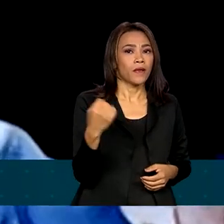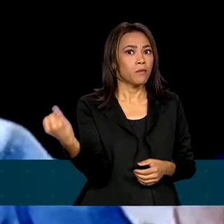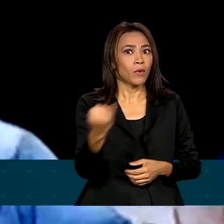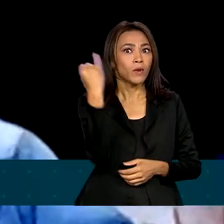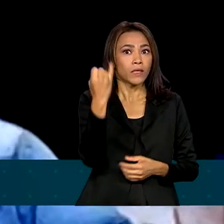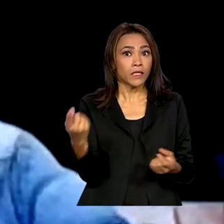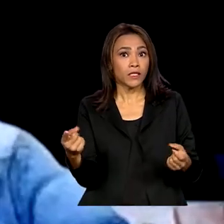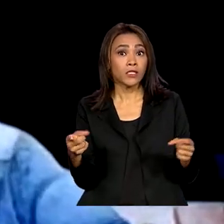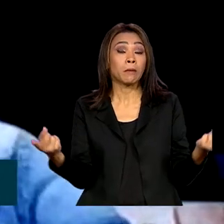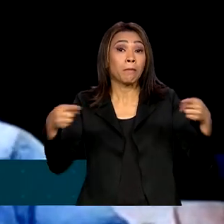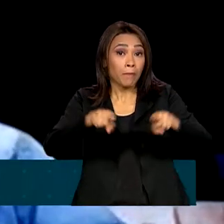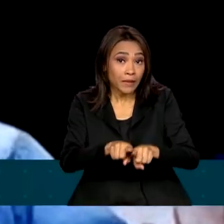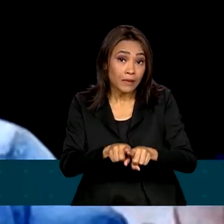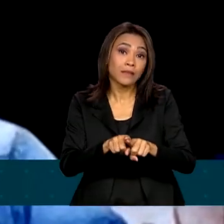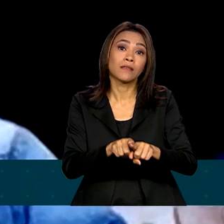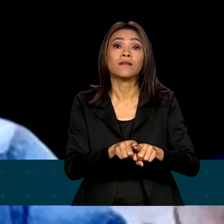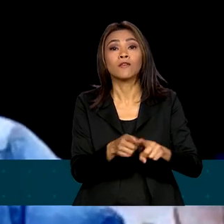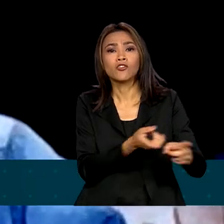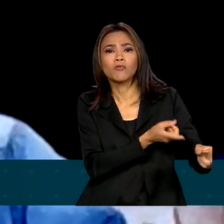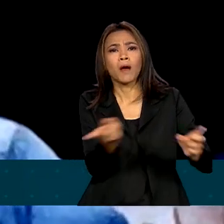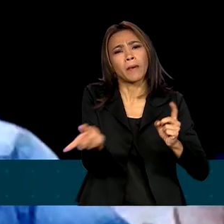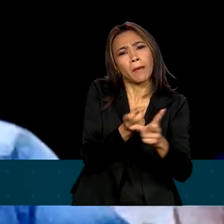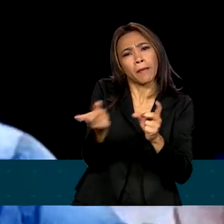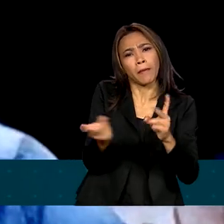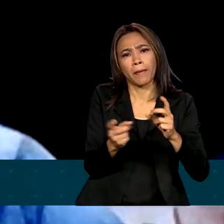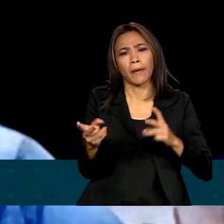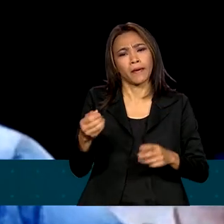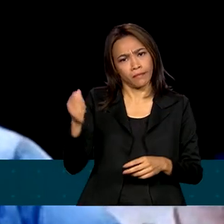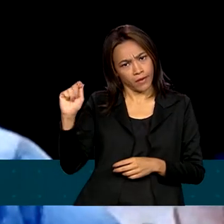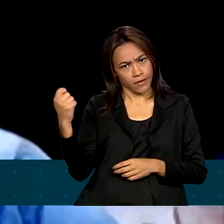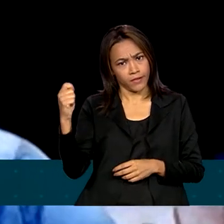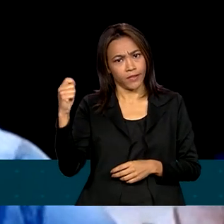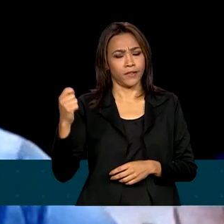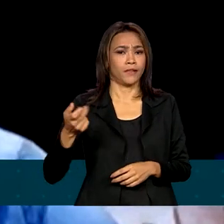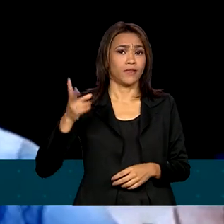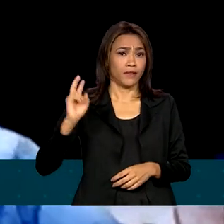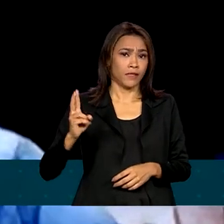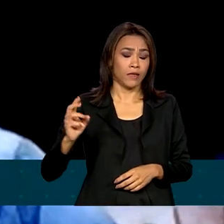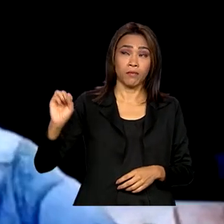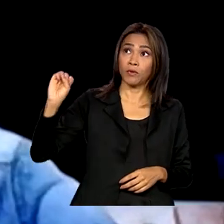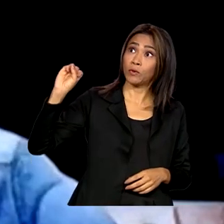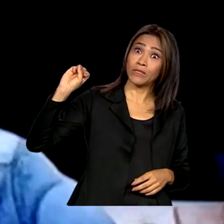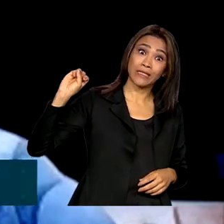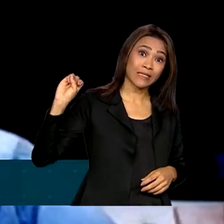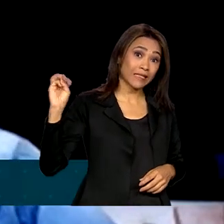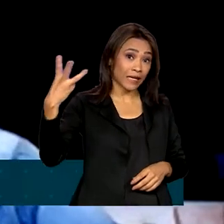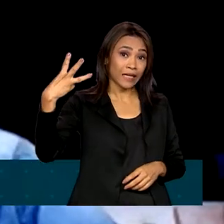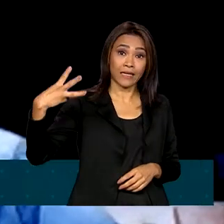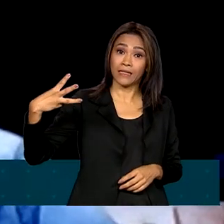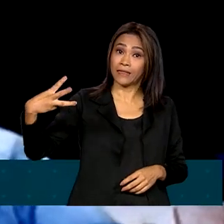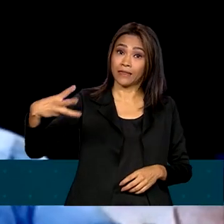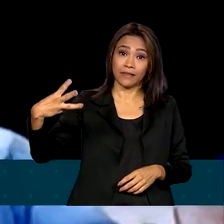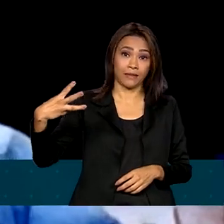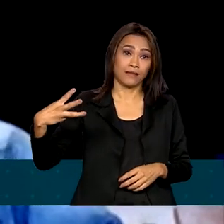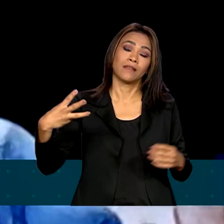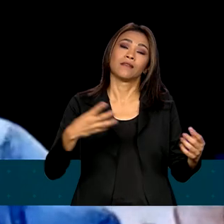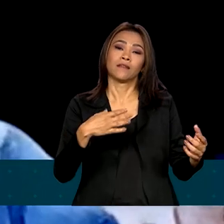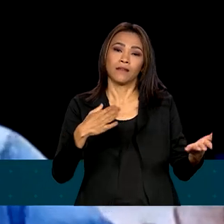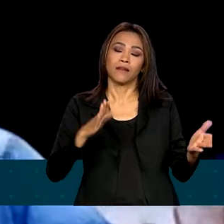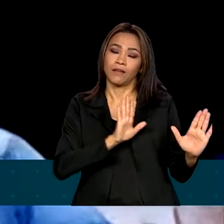comercial do Brasil, bastante tradicional. Esteve sempre no topo dos três primeiros parceiros comerciais brasileiros